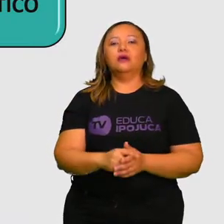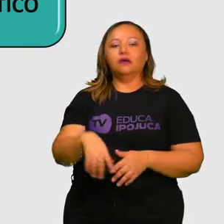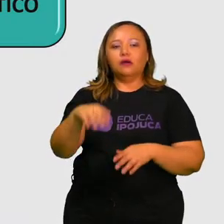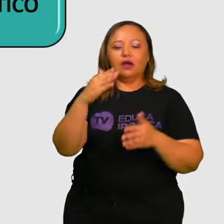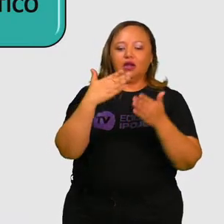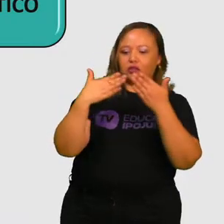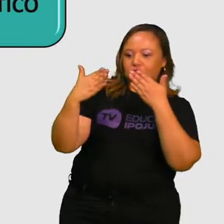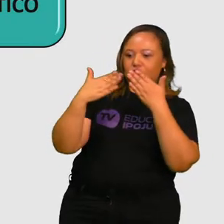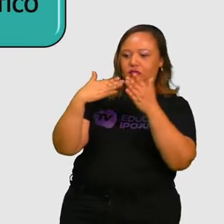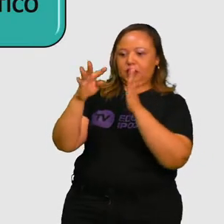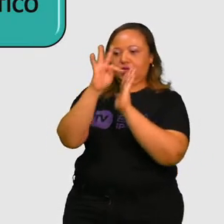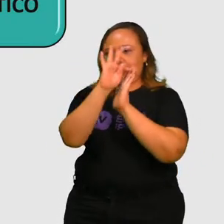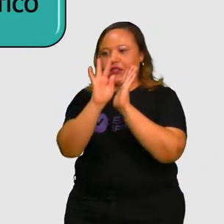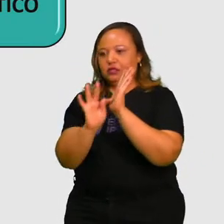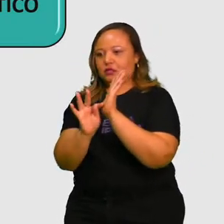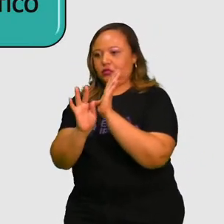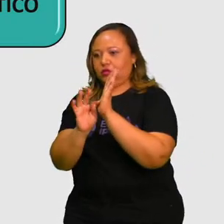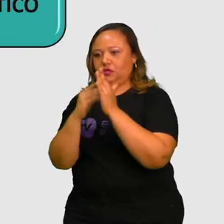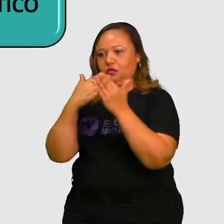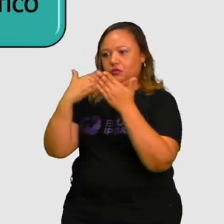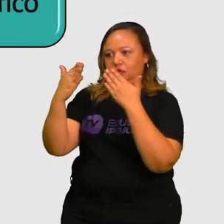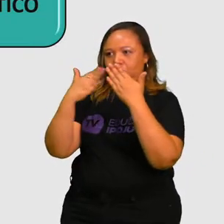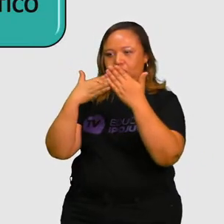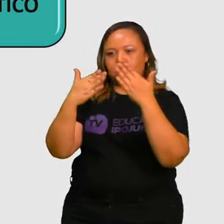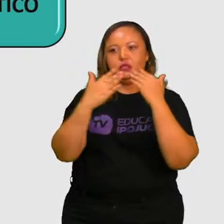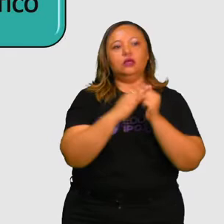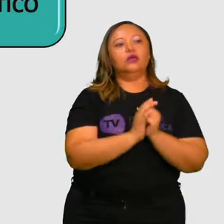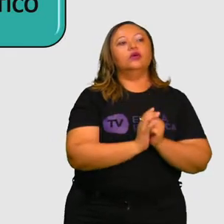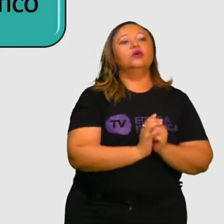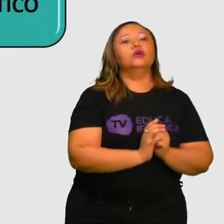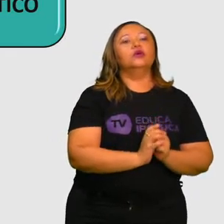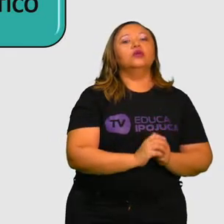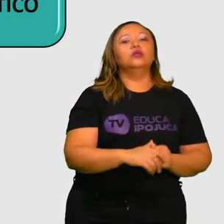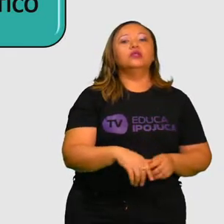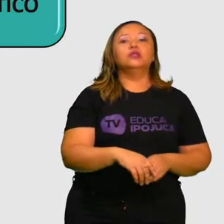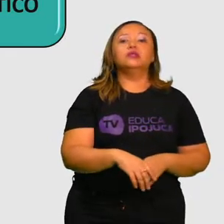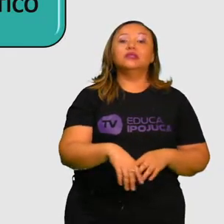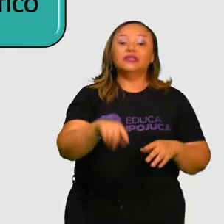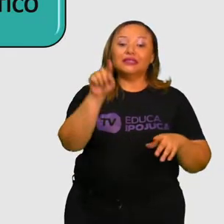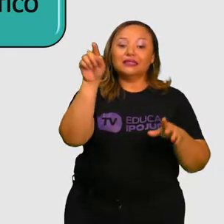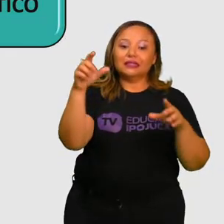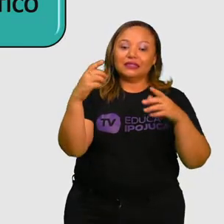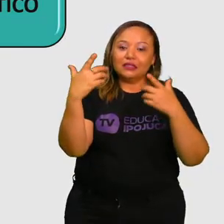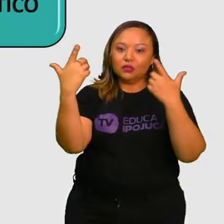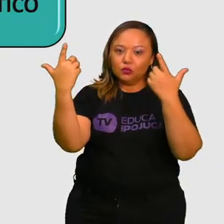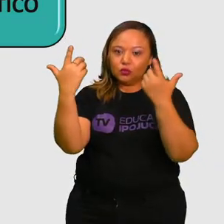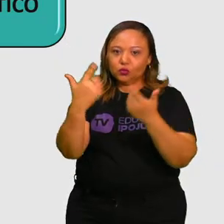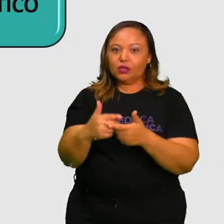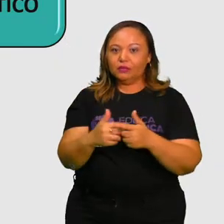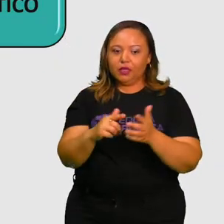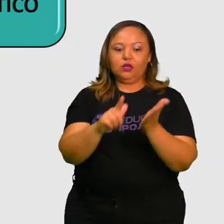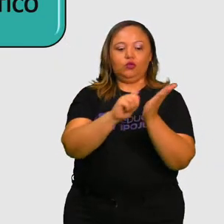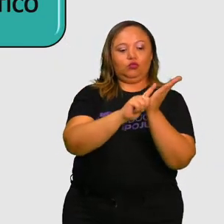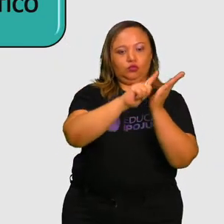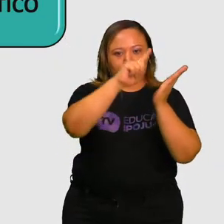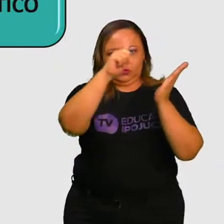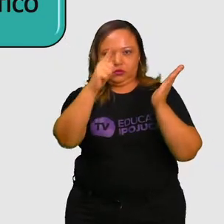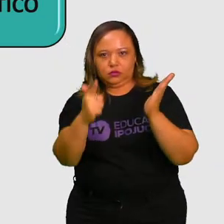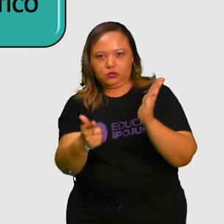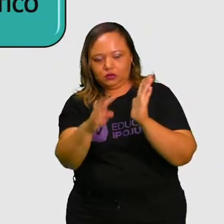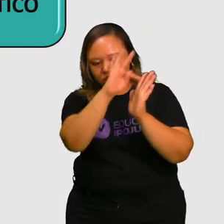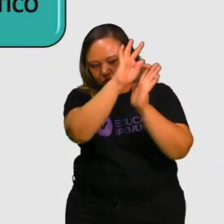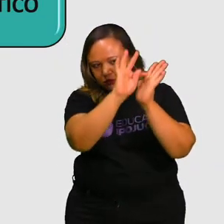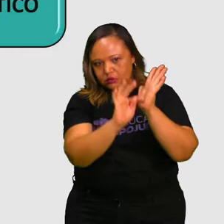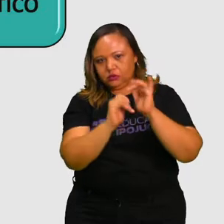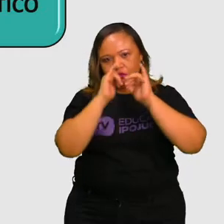a gente conversa com as pessoas mais próximas da gente. O campo de atuação jornalístico, que é aquele que passa